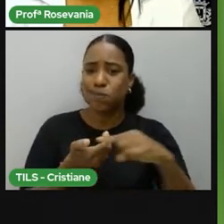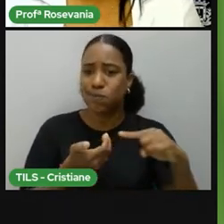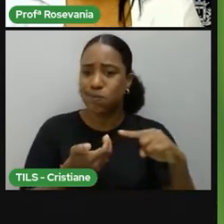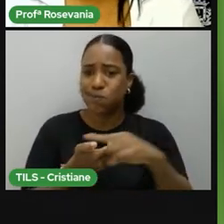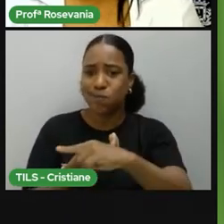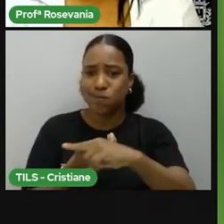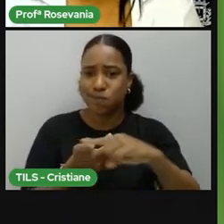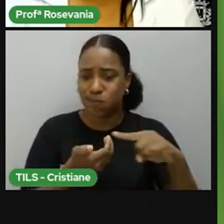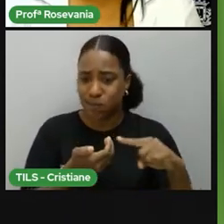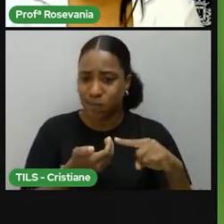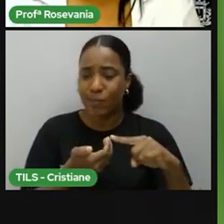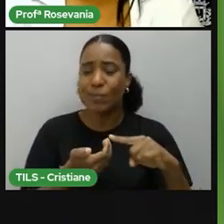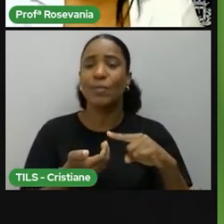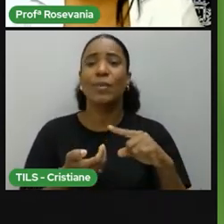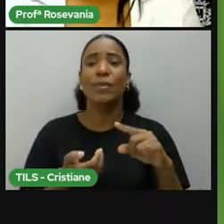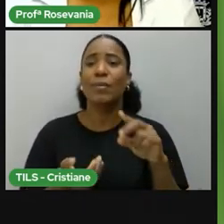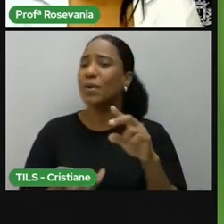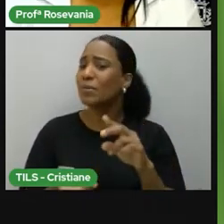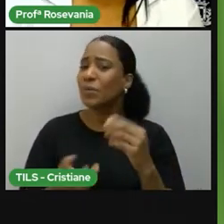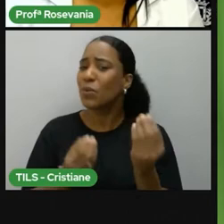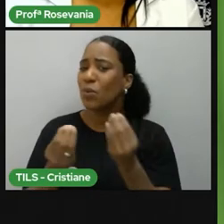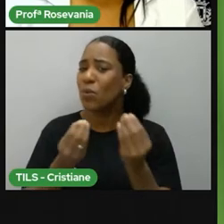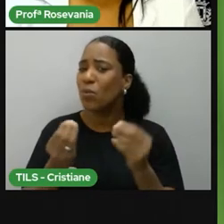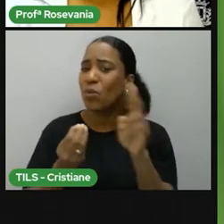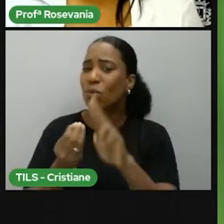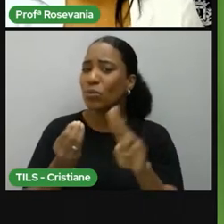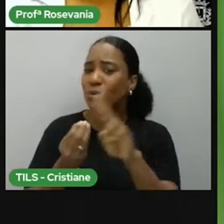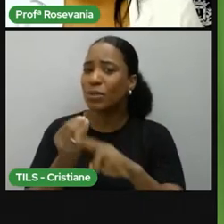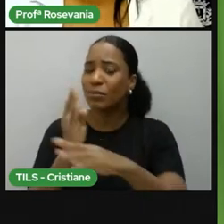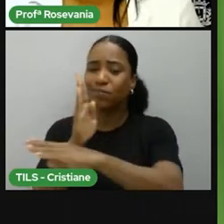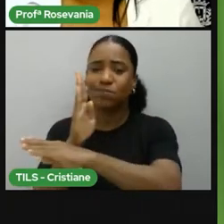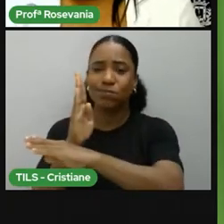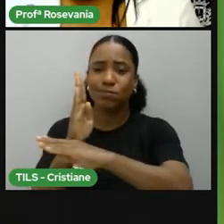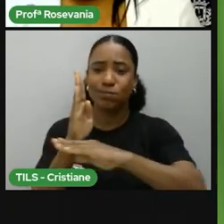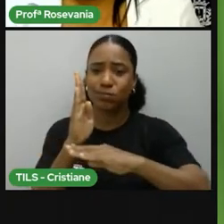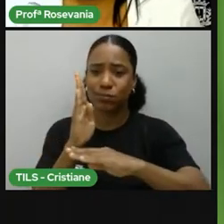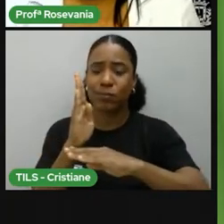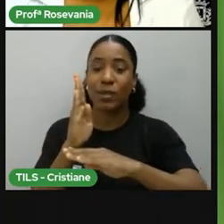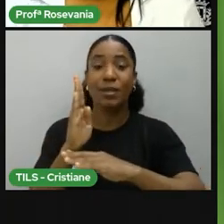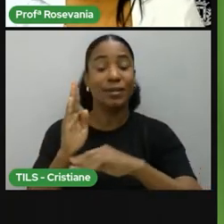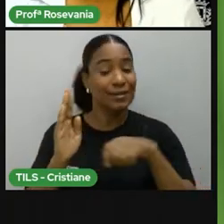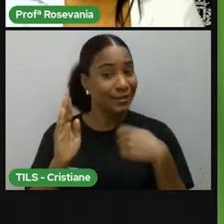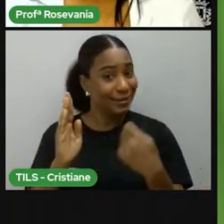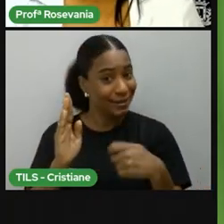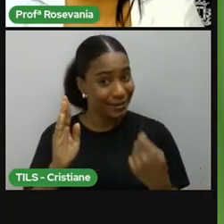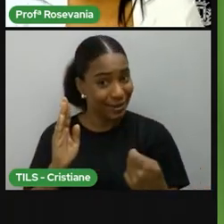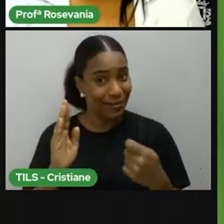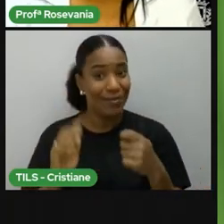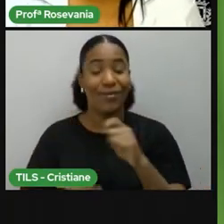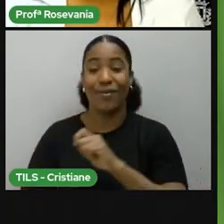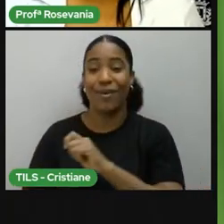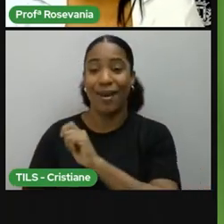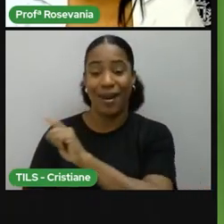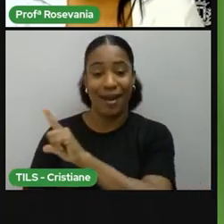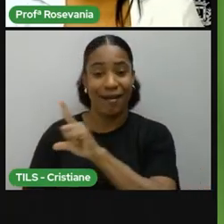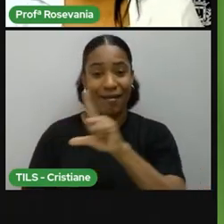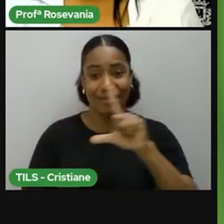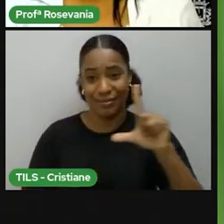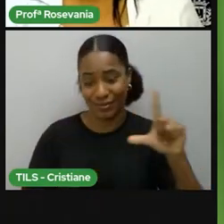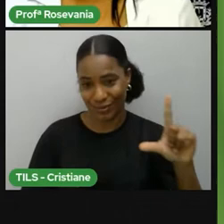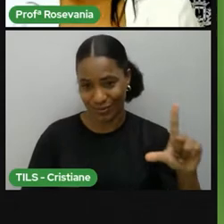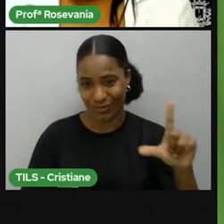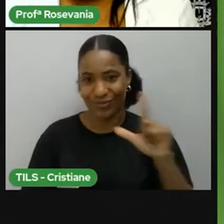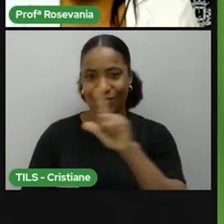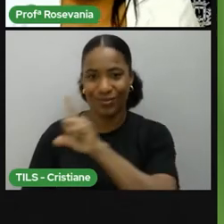né, das coordenadas geográficas, elas mudam de nome para latitudes. Aqui, agora, elas já são numeradas